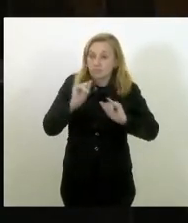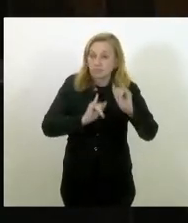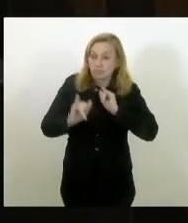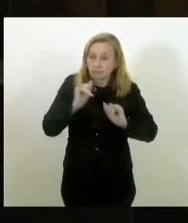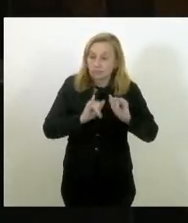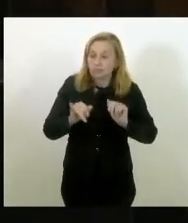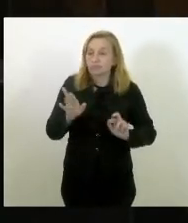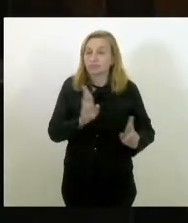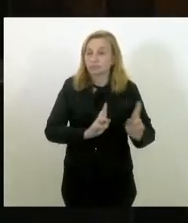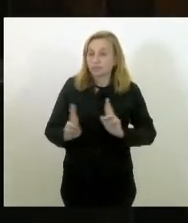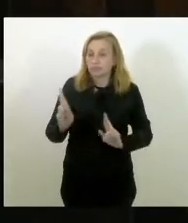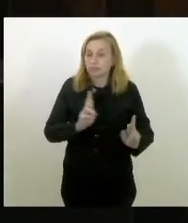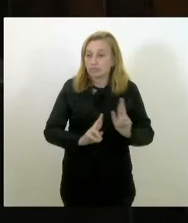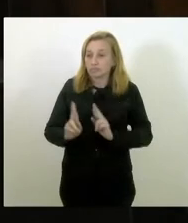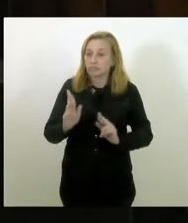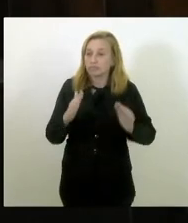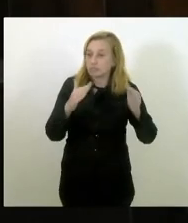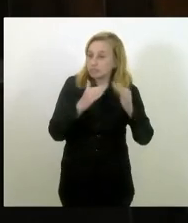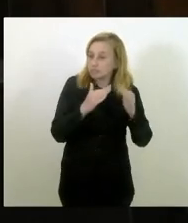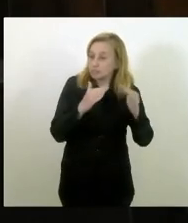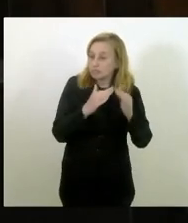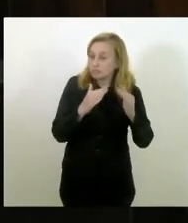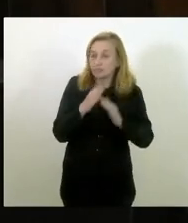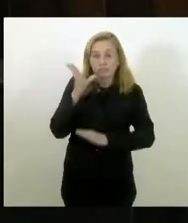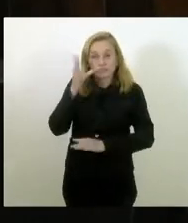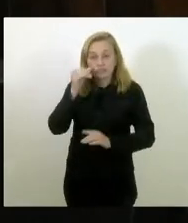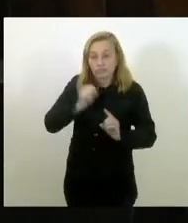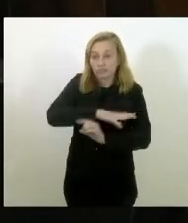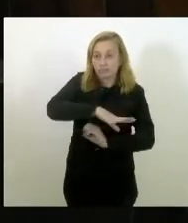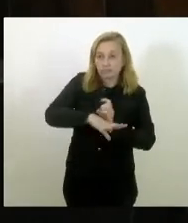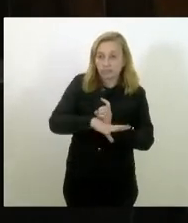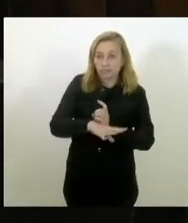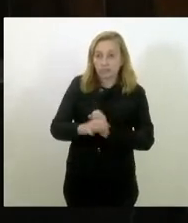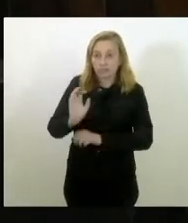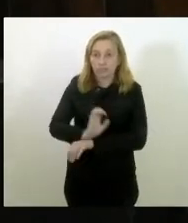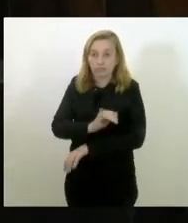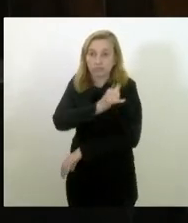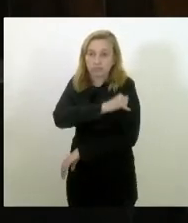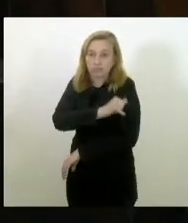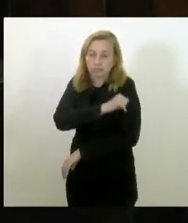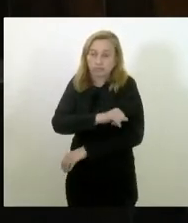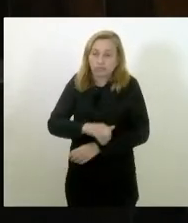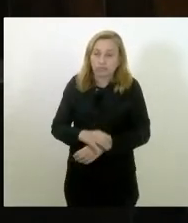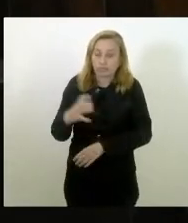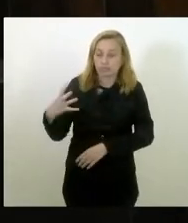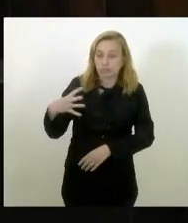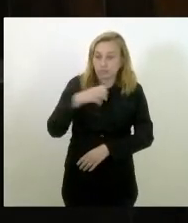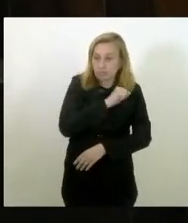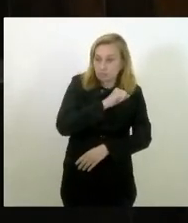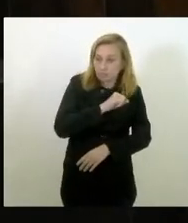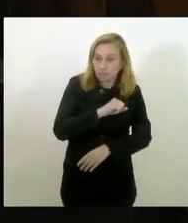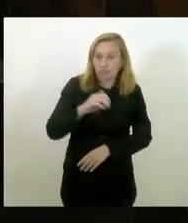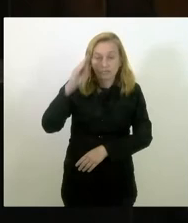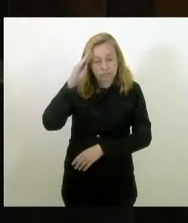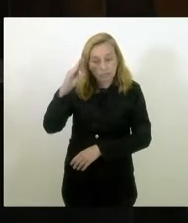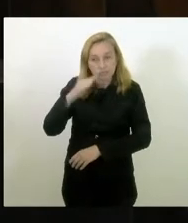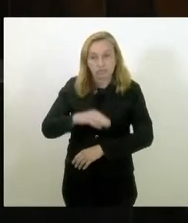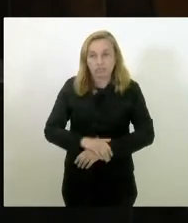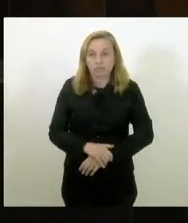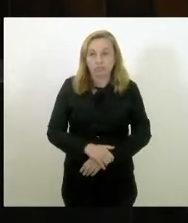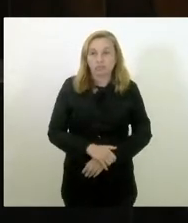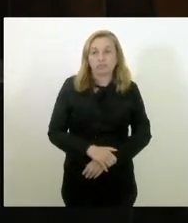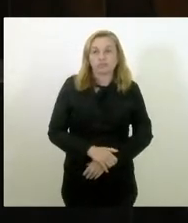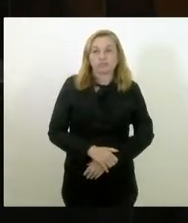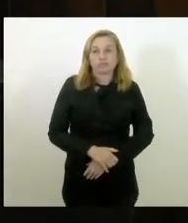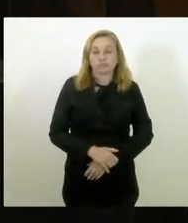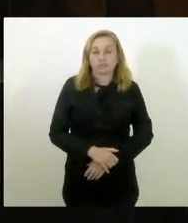relativo à habitação de interesse social no estado do Rio de Janeiro é algo urgente e fundamental. A gente